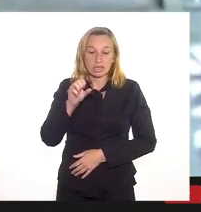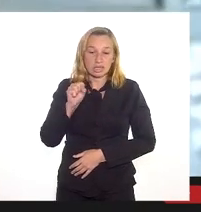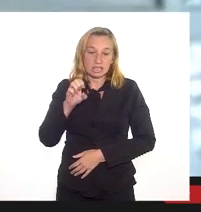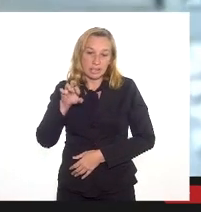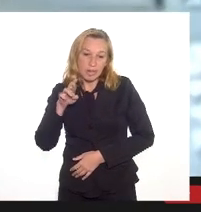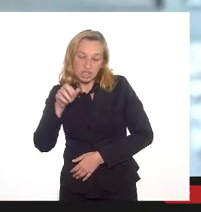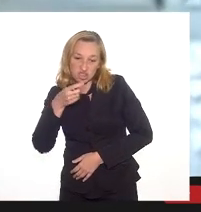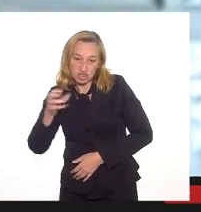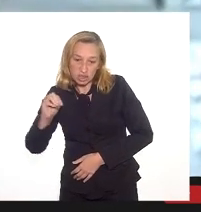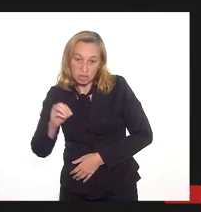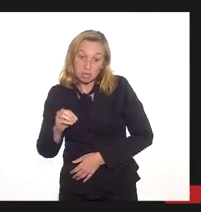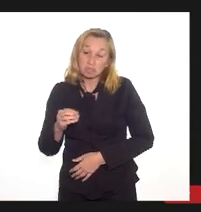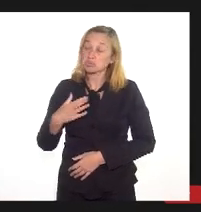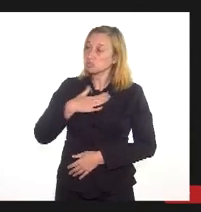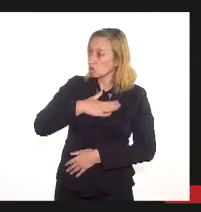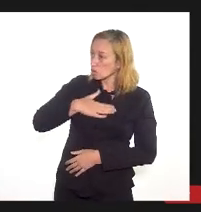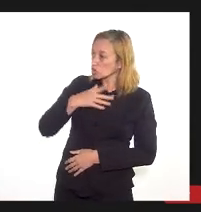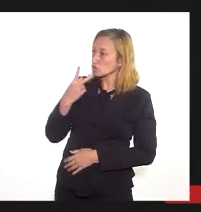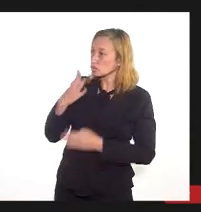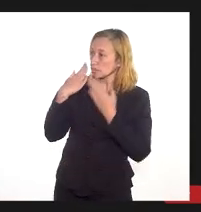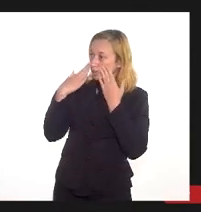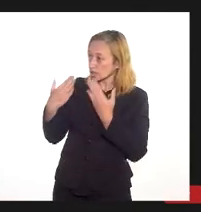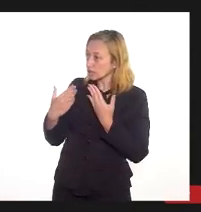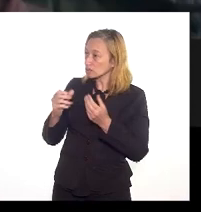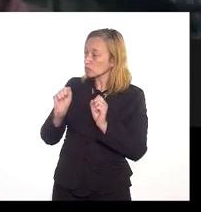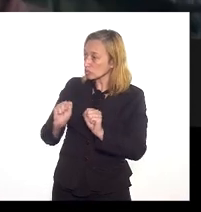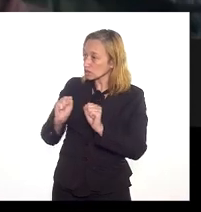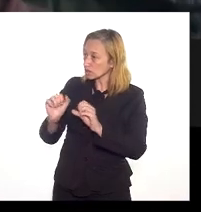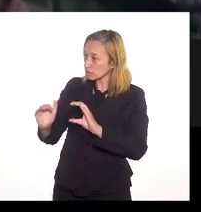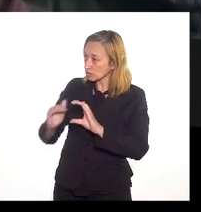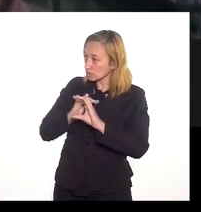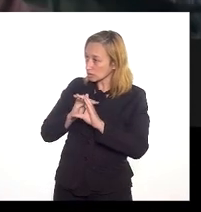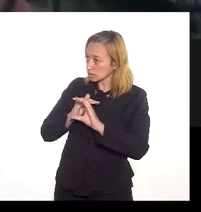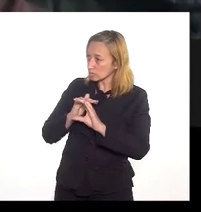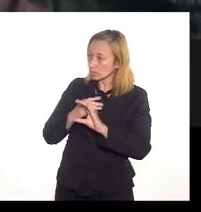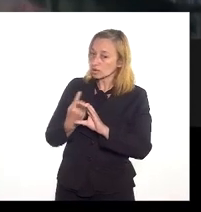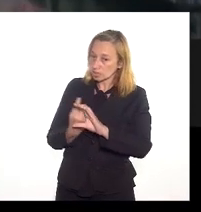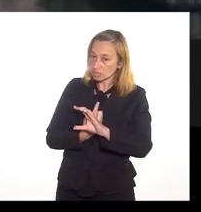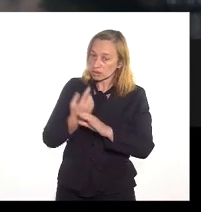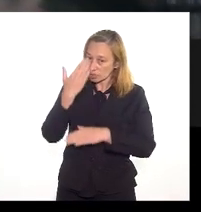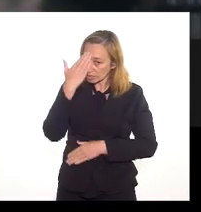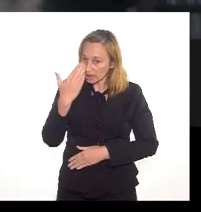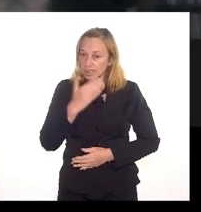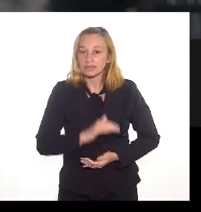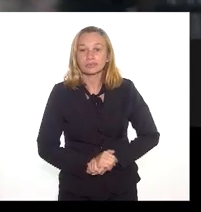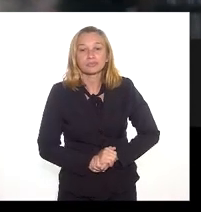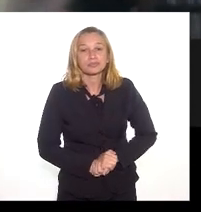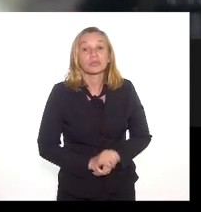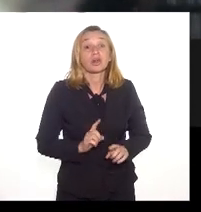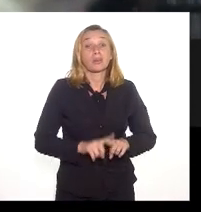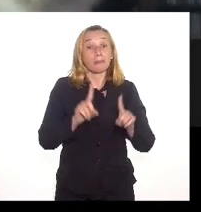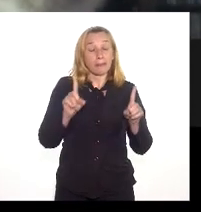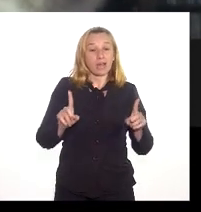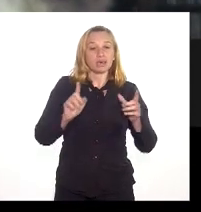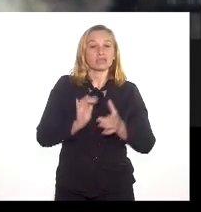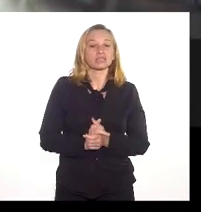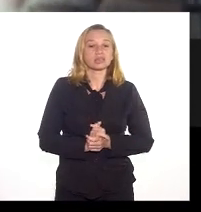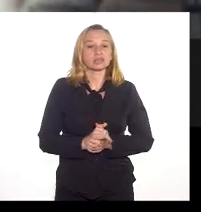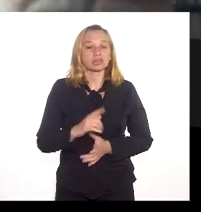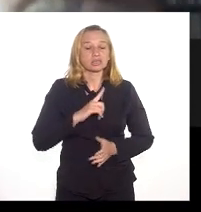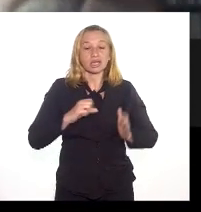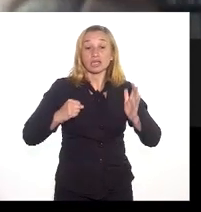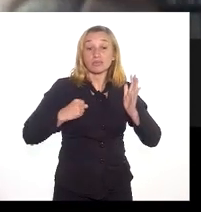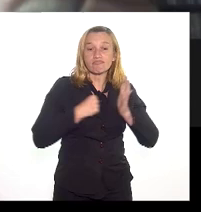Raulino, eu gostei muito da sua apresentação, se fosse possível disponibilizá-la para nós, eu já agradeceria. Mas, existem